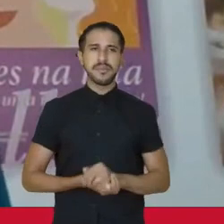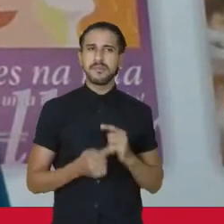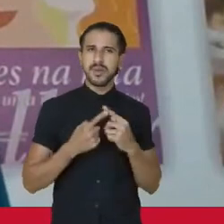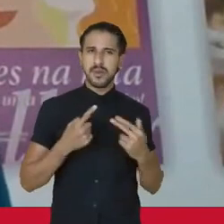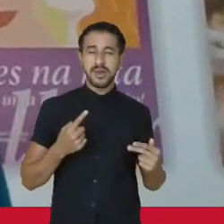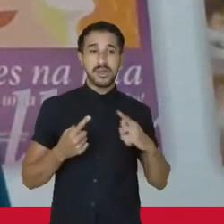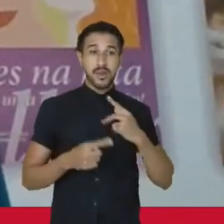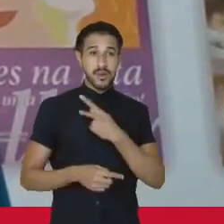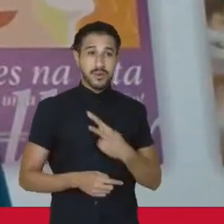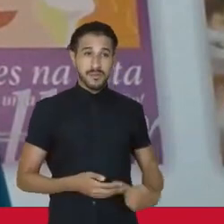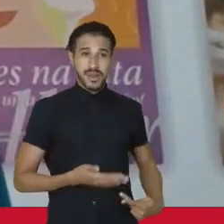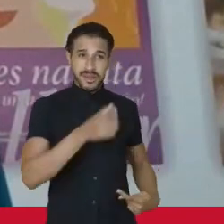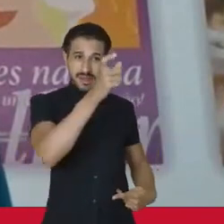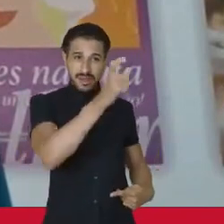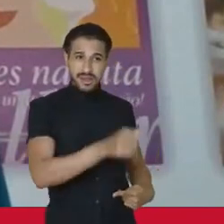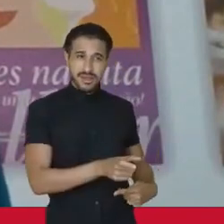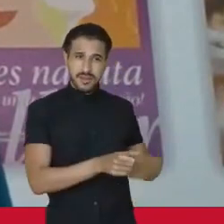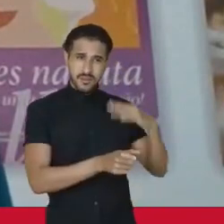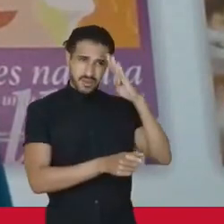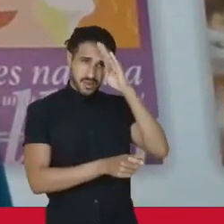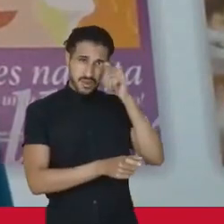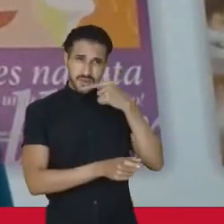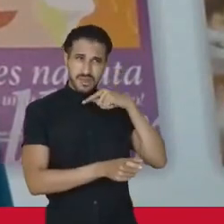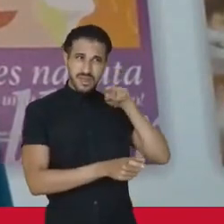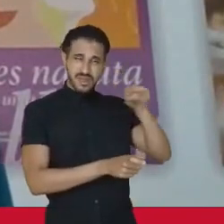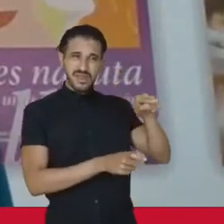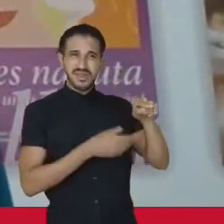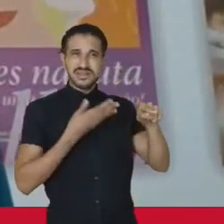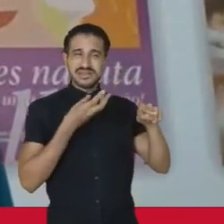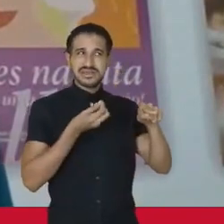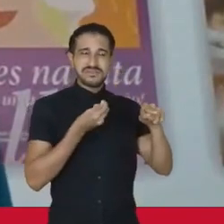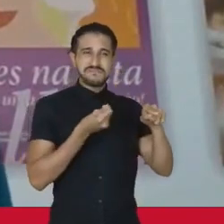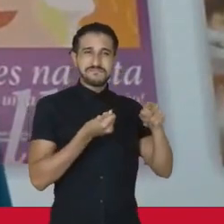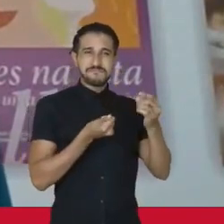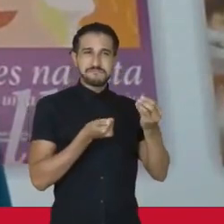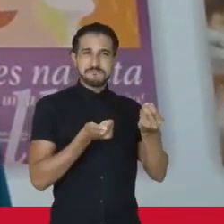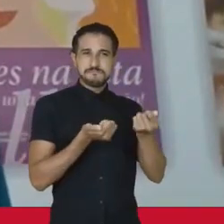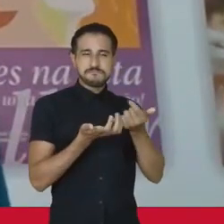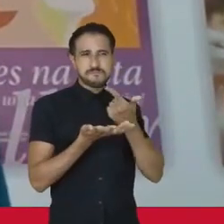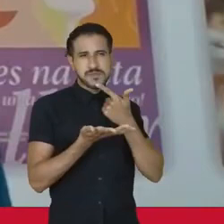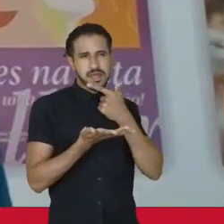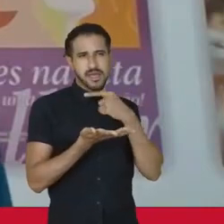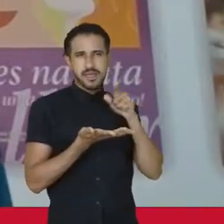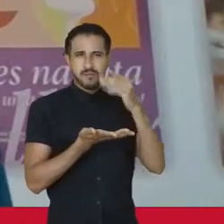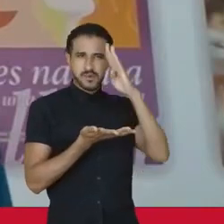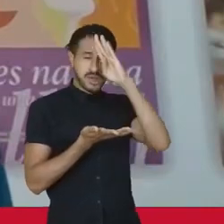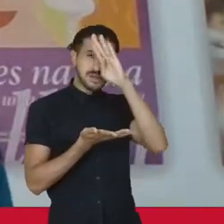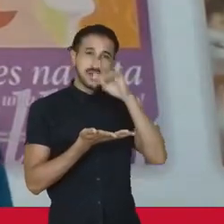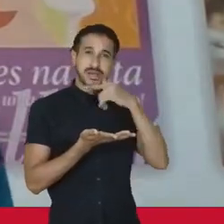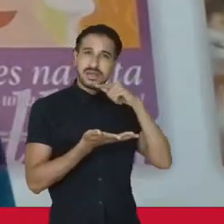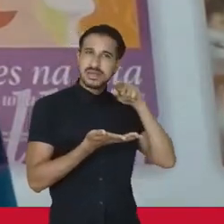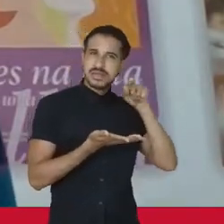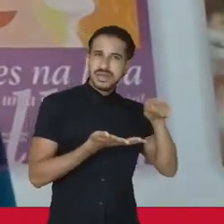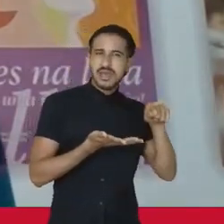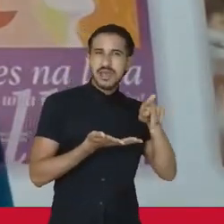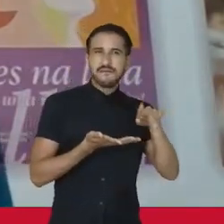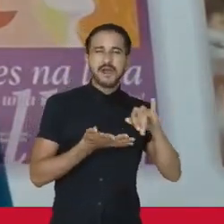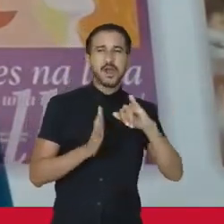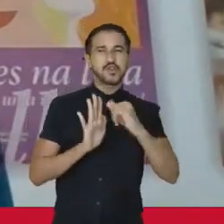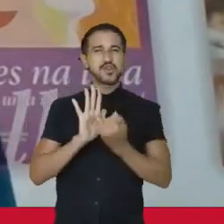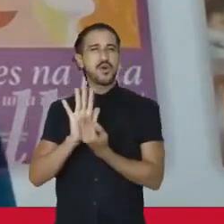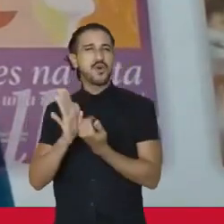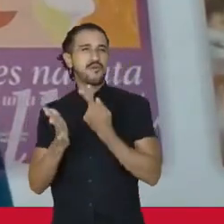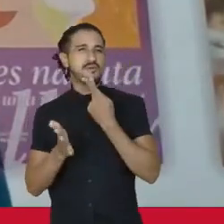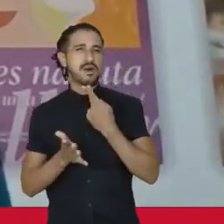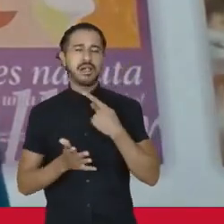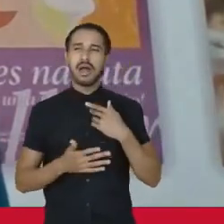na presidência da República um cara que, de alguma maneira, ele vai justificando, ele